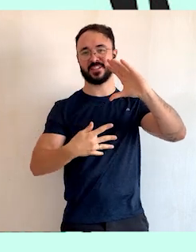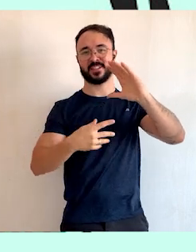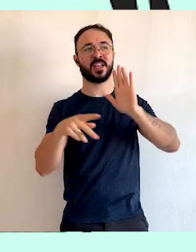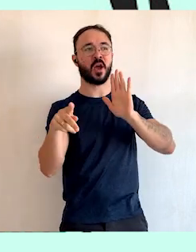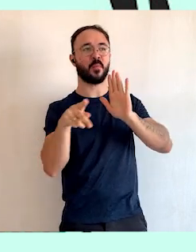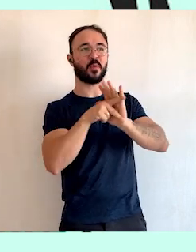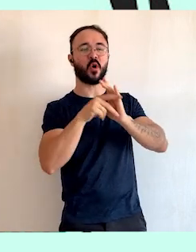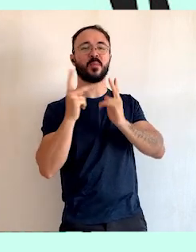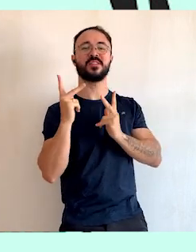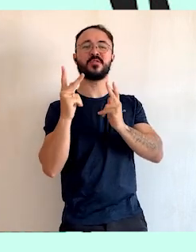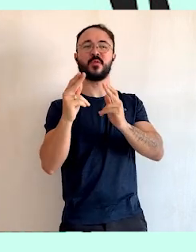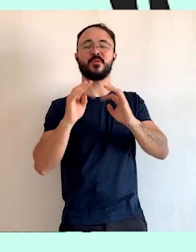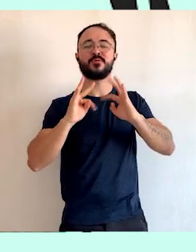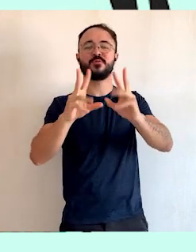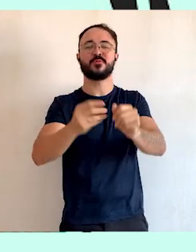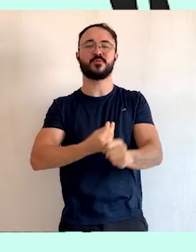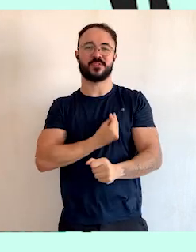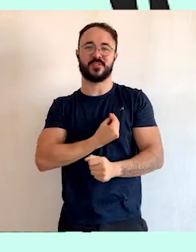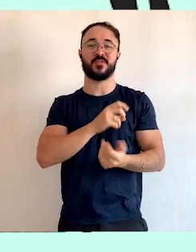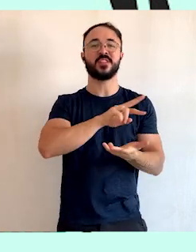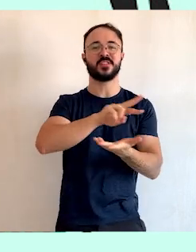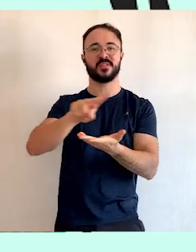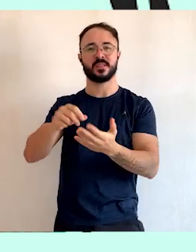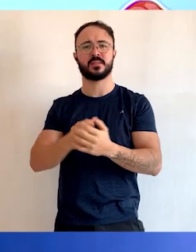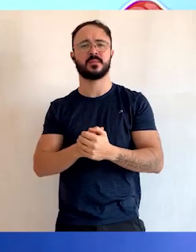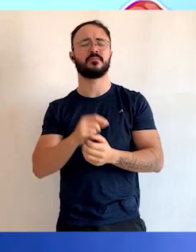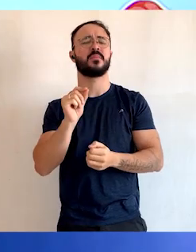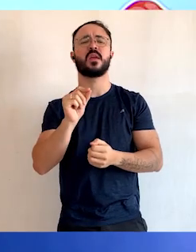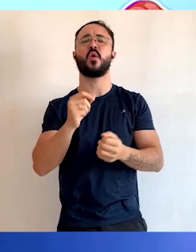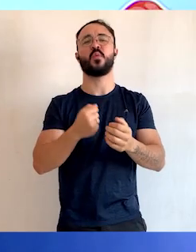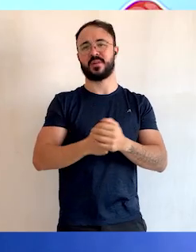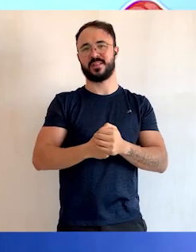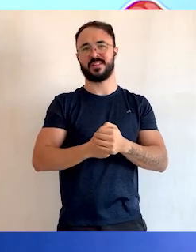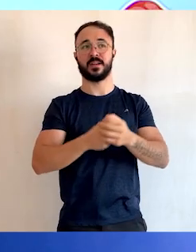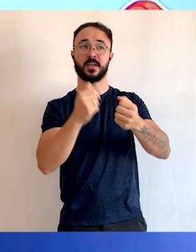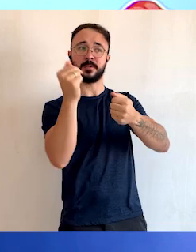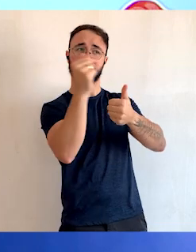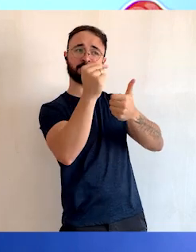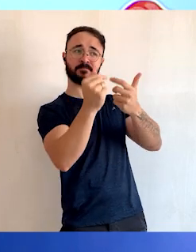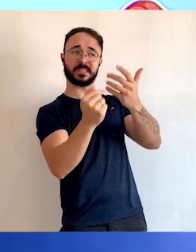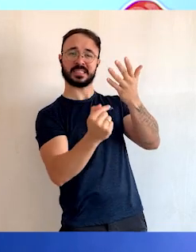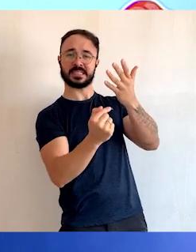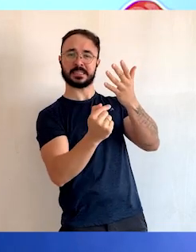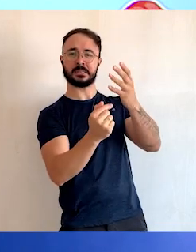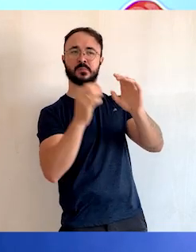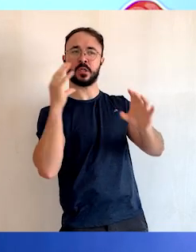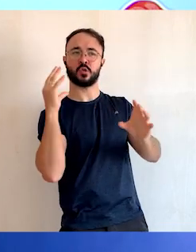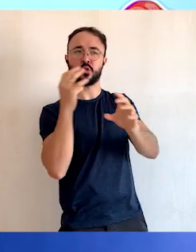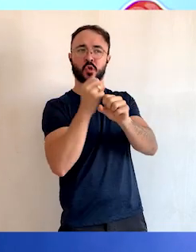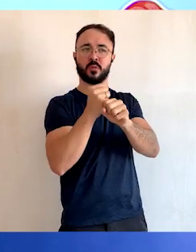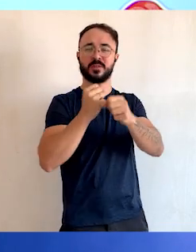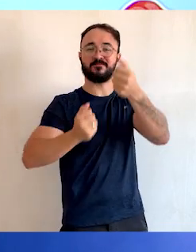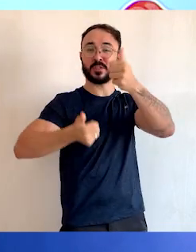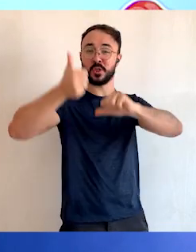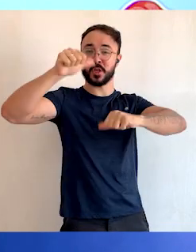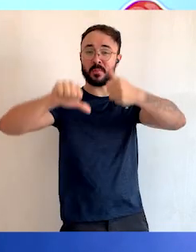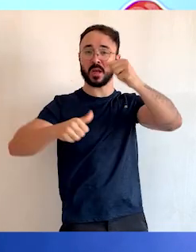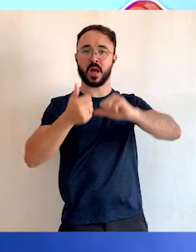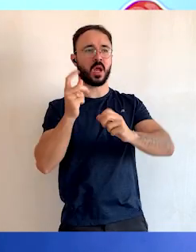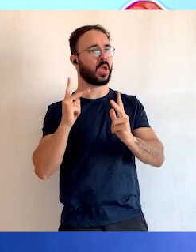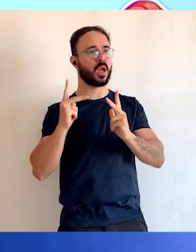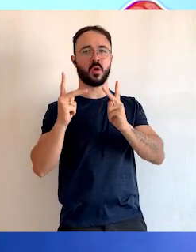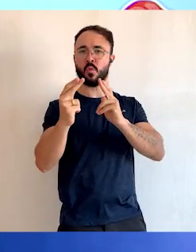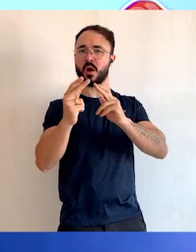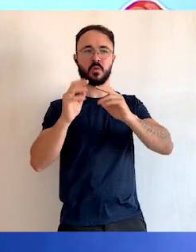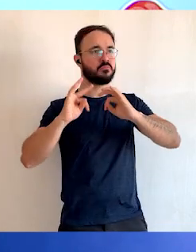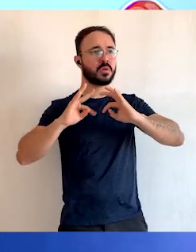comuns a todos os seres vivos. Que são uma composição química semelhante.